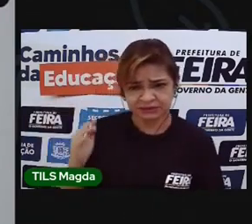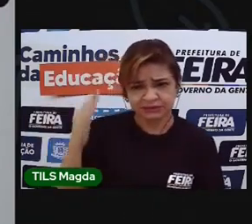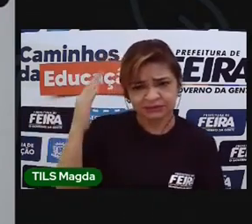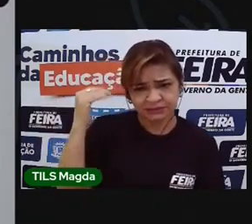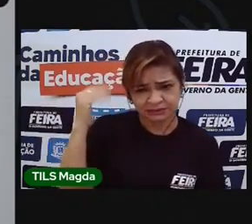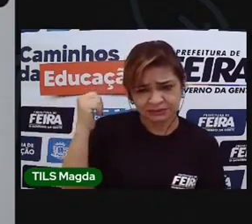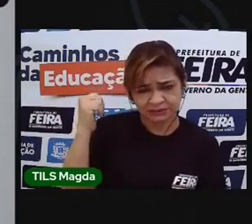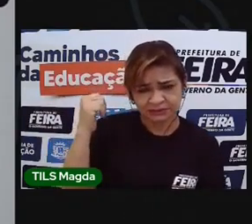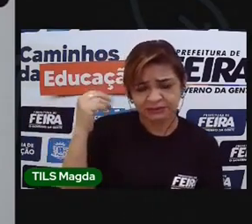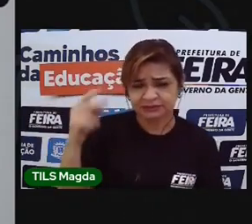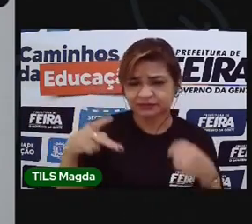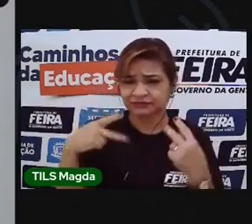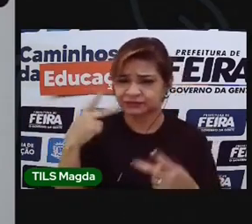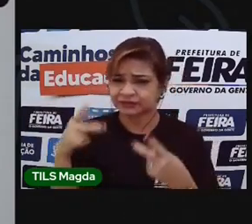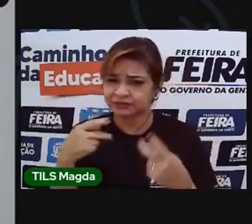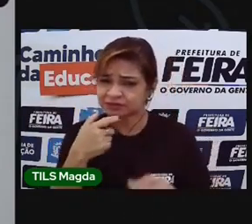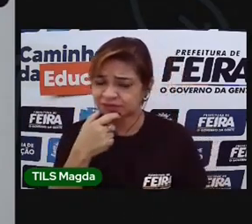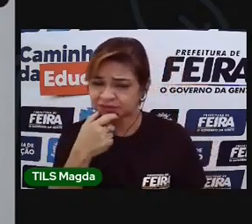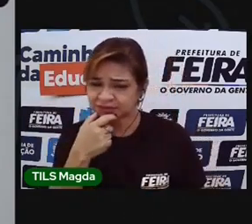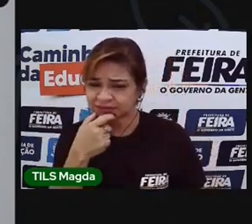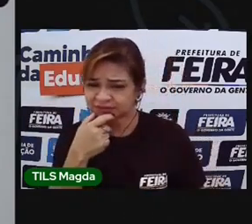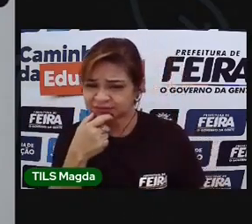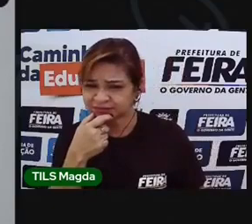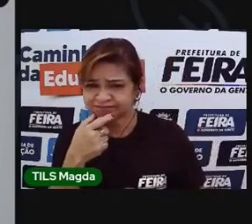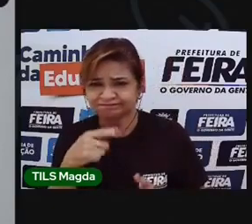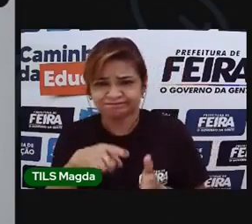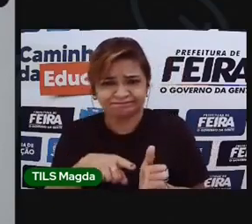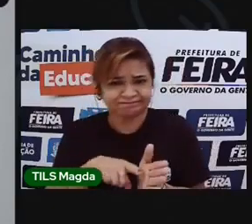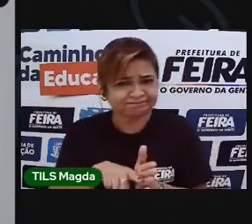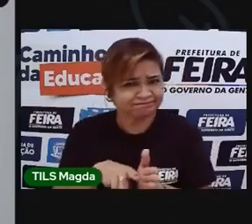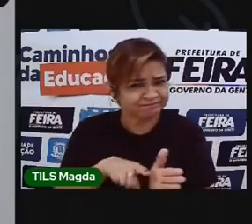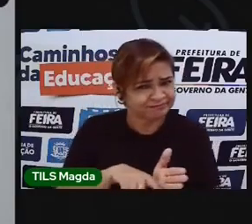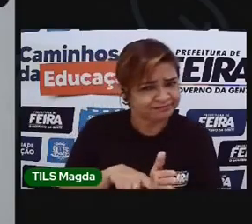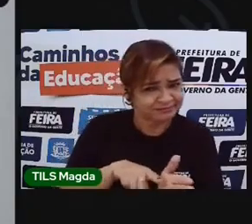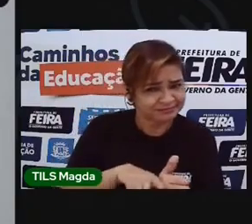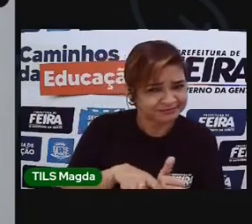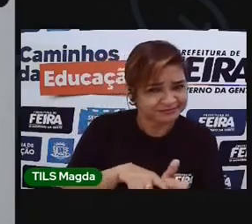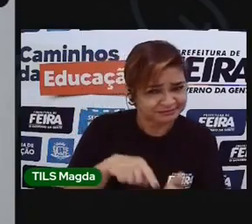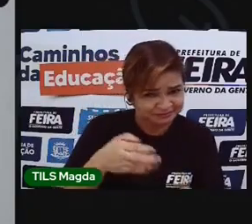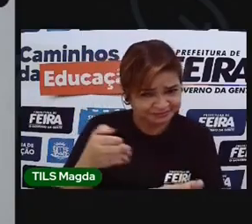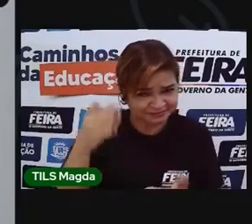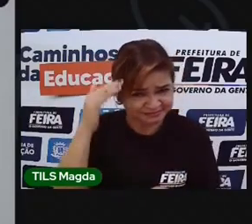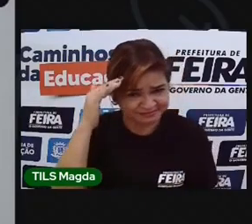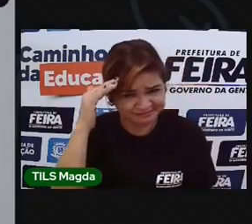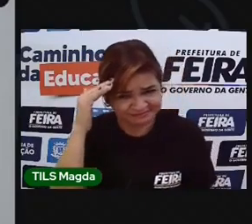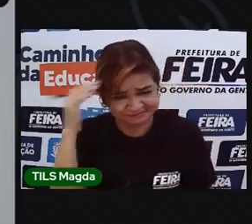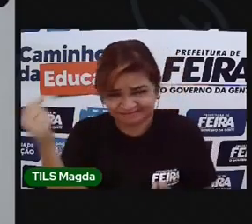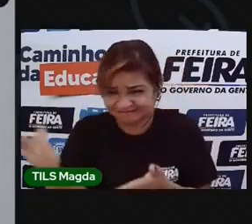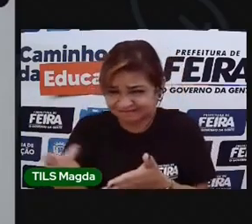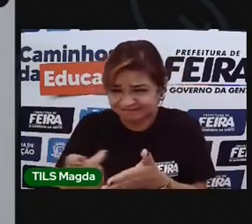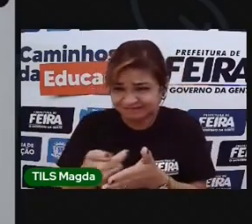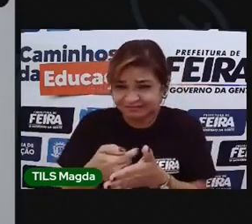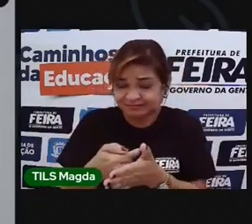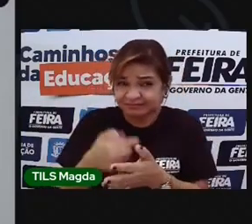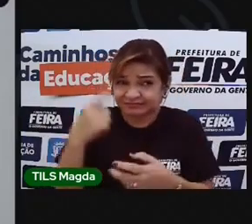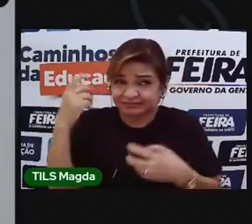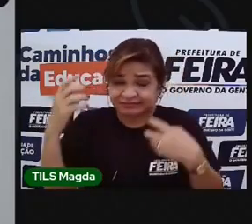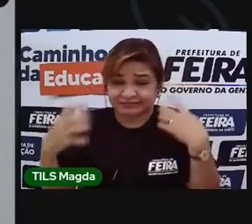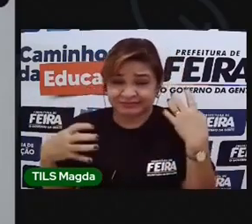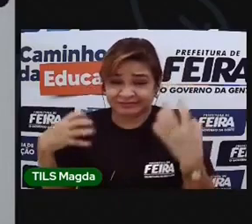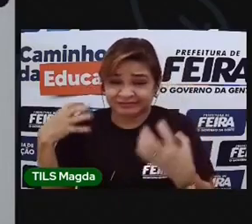inglês? Pergunta intrigante, não é? Essa é uma pergunta muito intrigante.